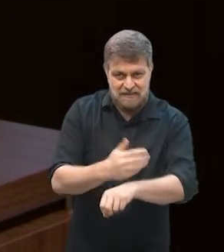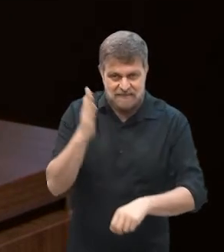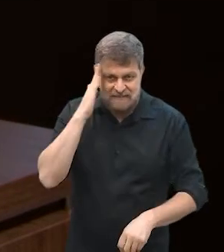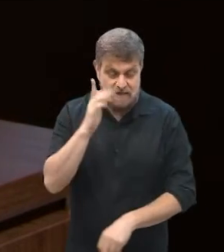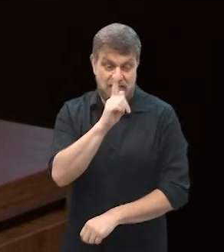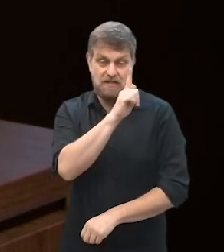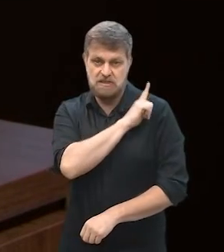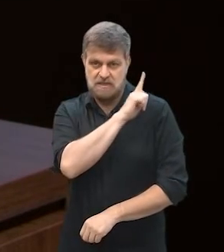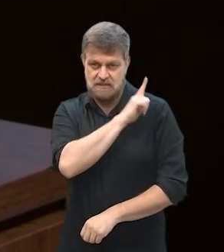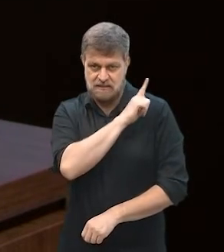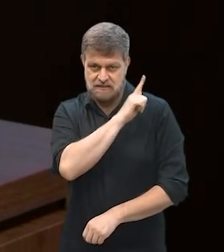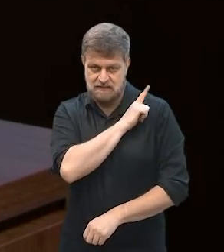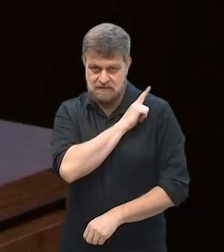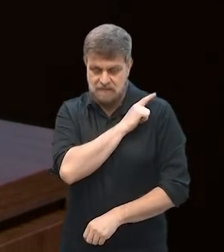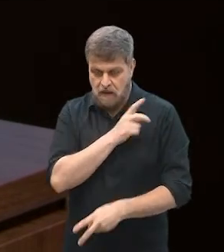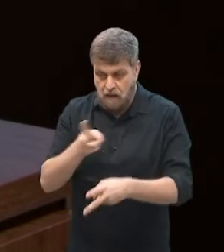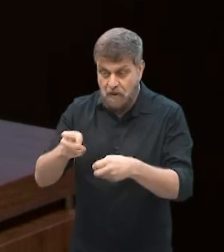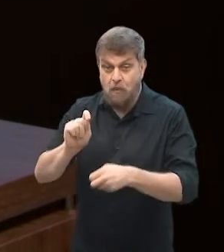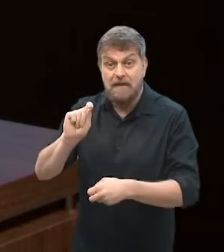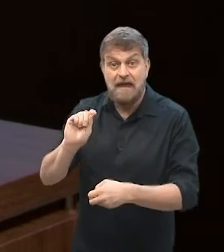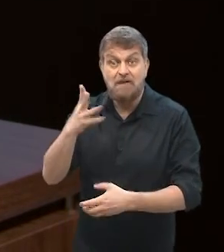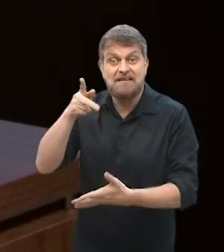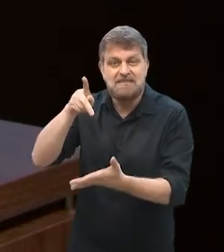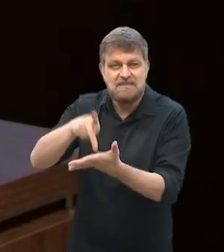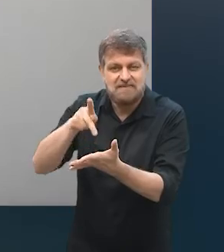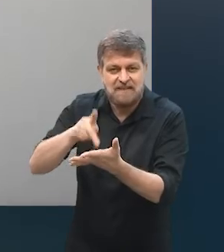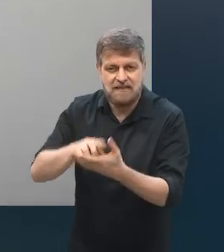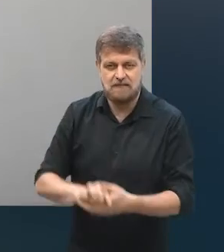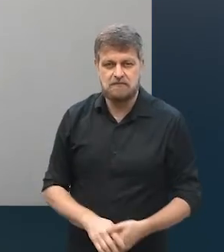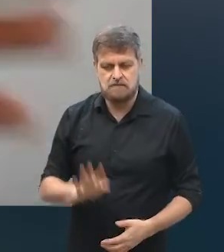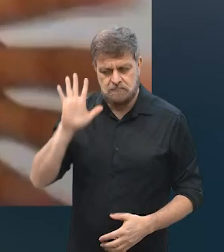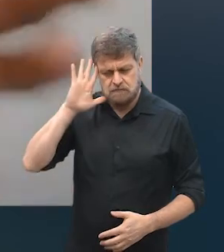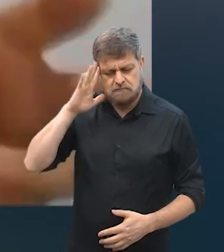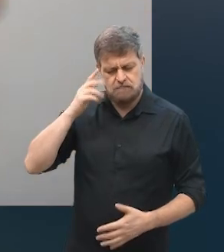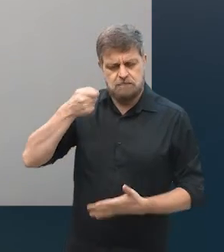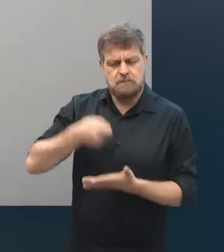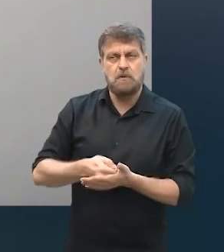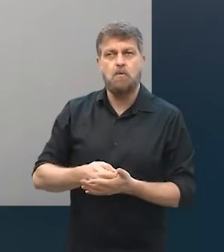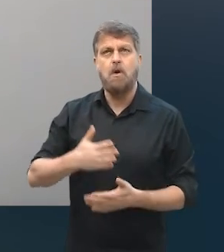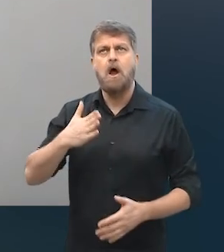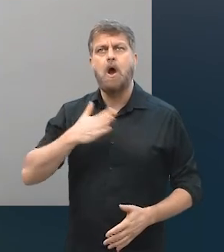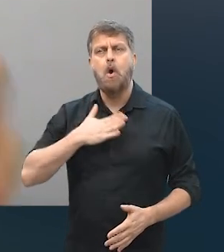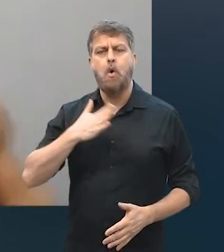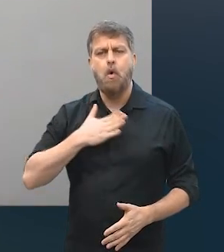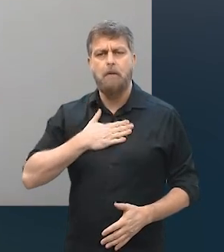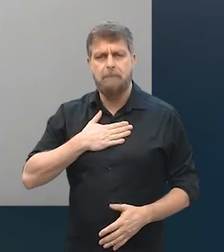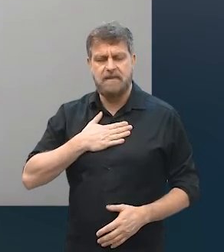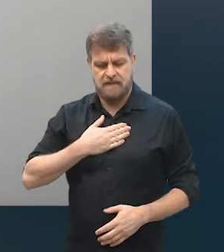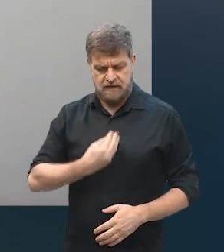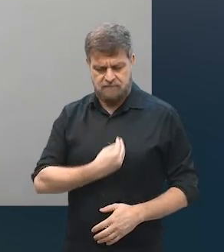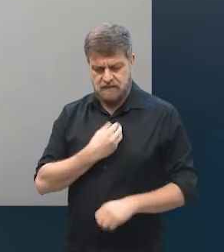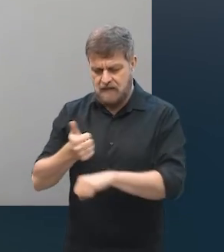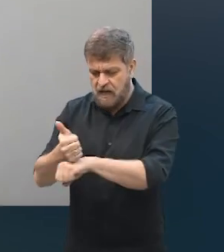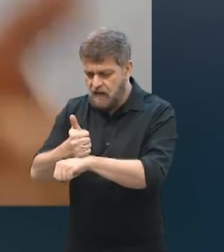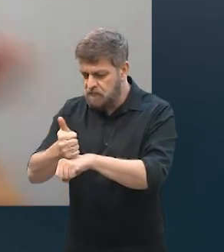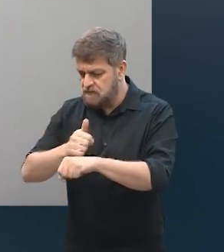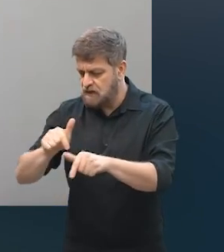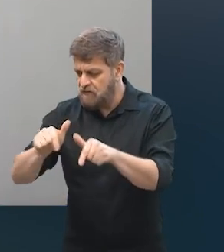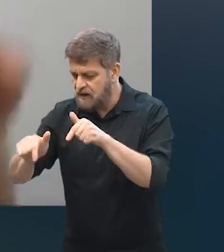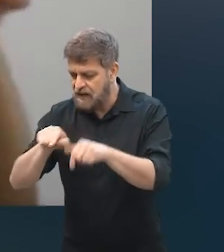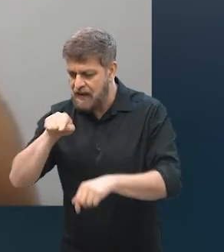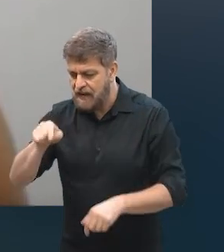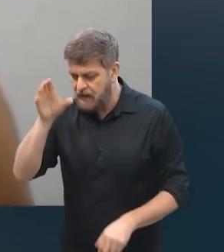gerenciais, olha para os fatos, né, então quando você vai tomar lá a decisão, olha para o teu momento lá na atividade seletista, né, tá te